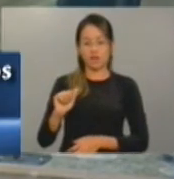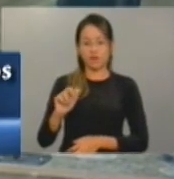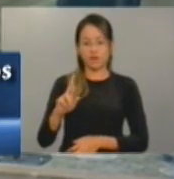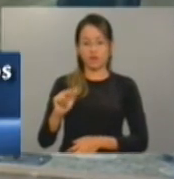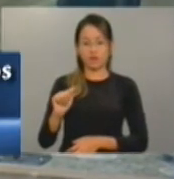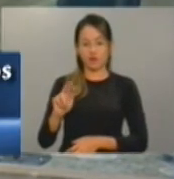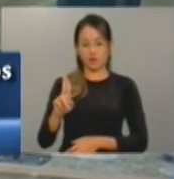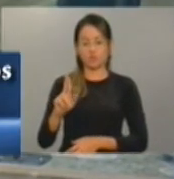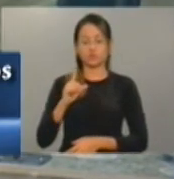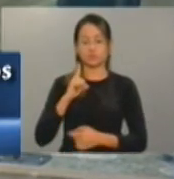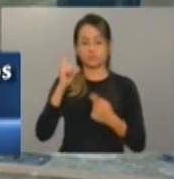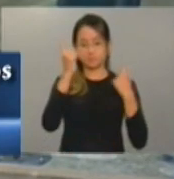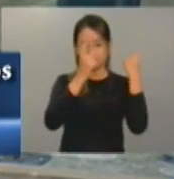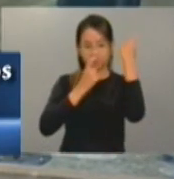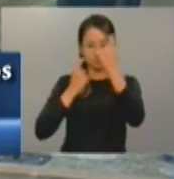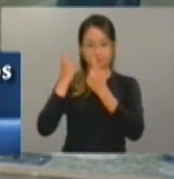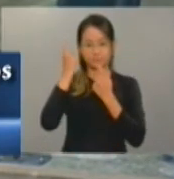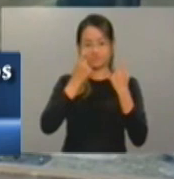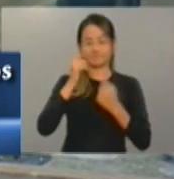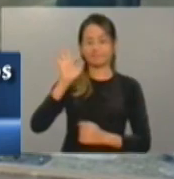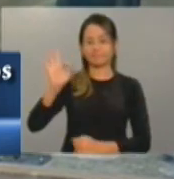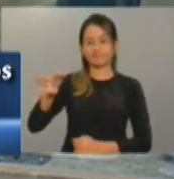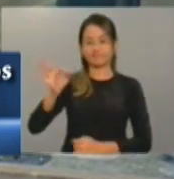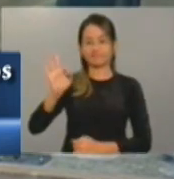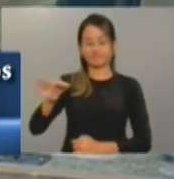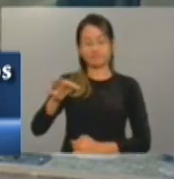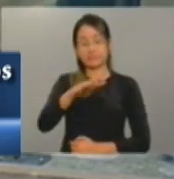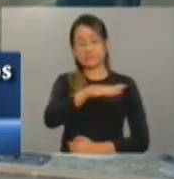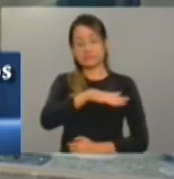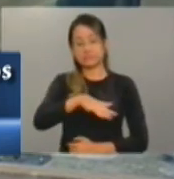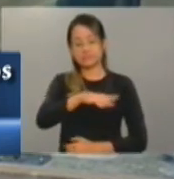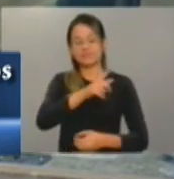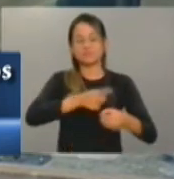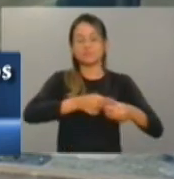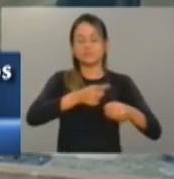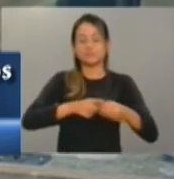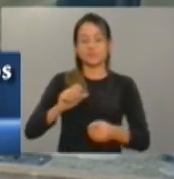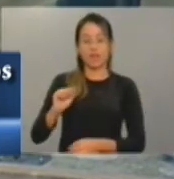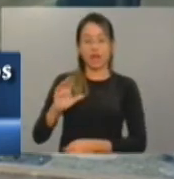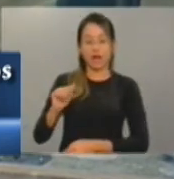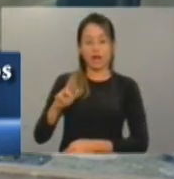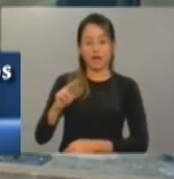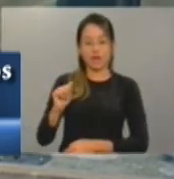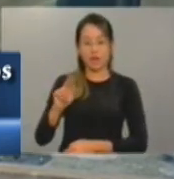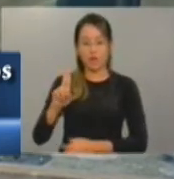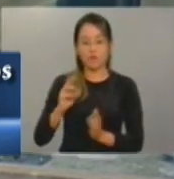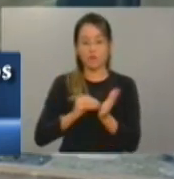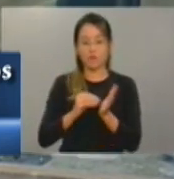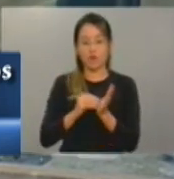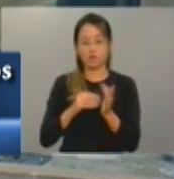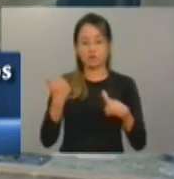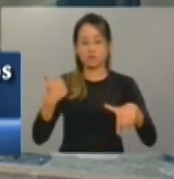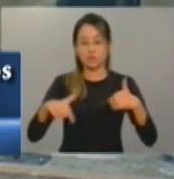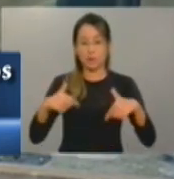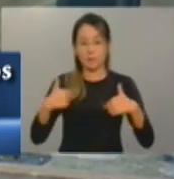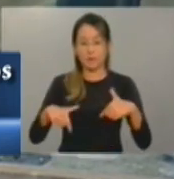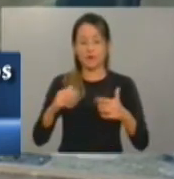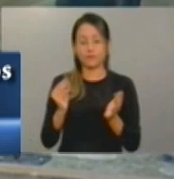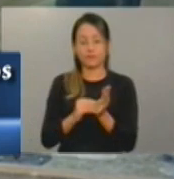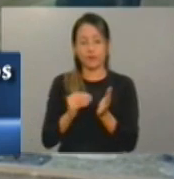preocupação muito grande com aquela região, principalmente a questão da geração de emprego e renda. Nós temos lá praticamente